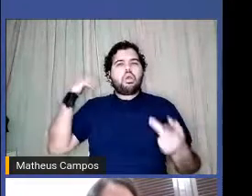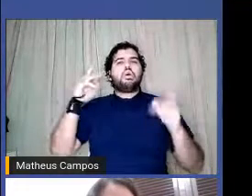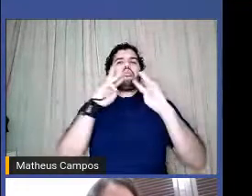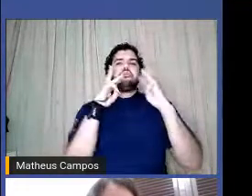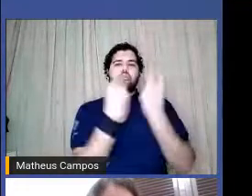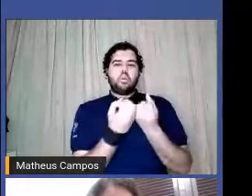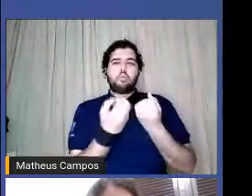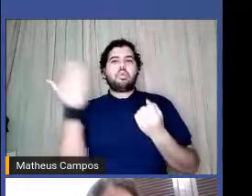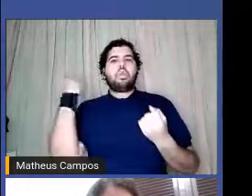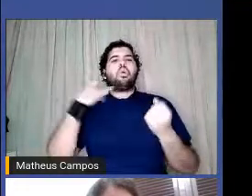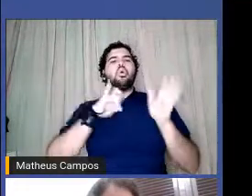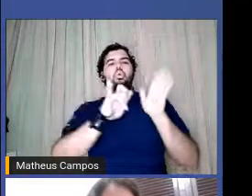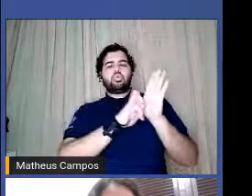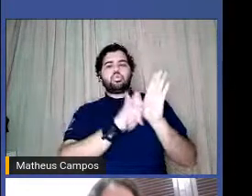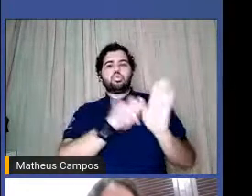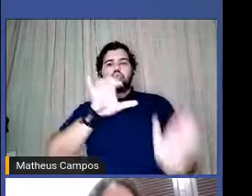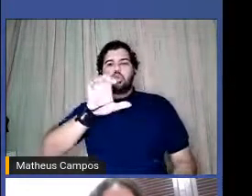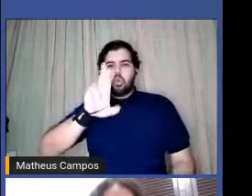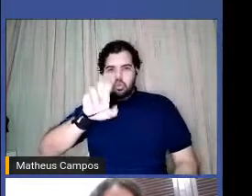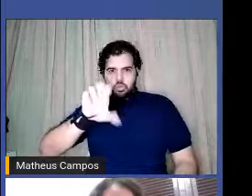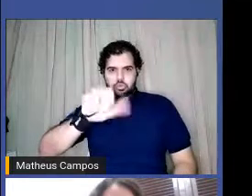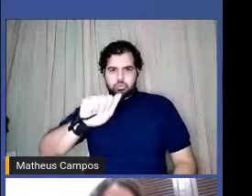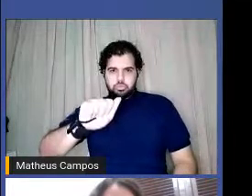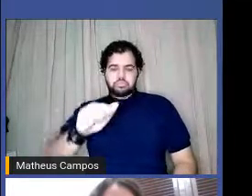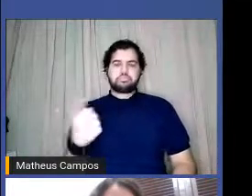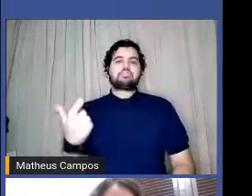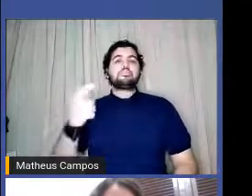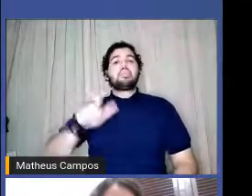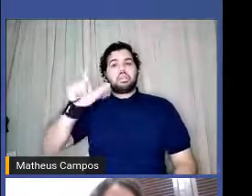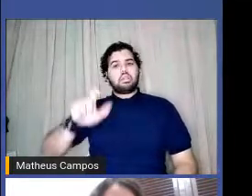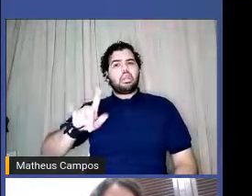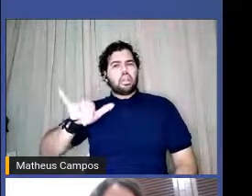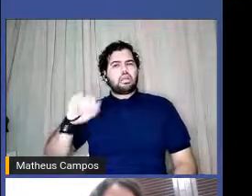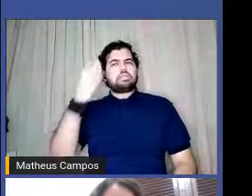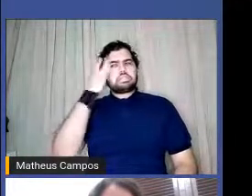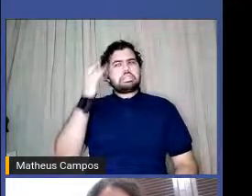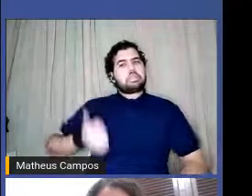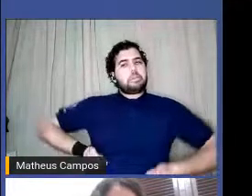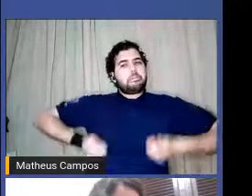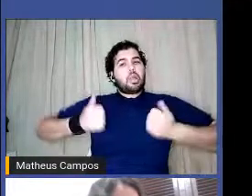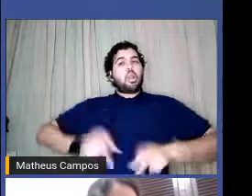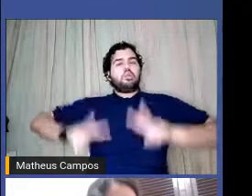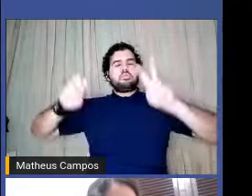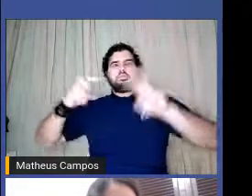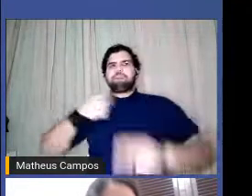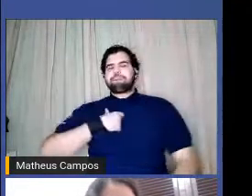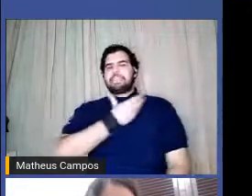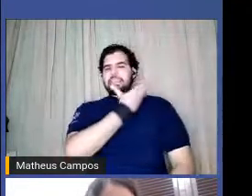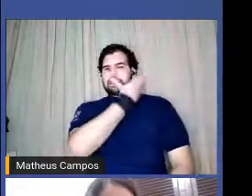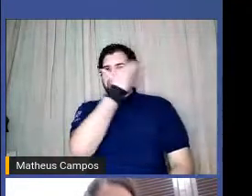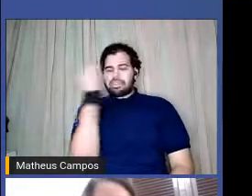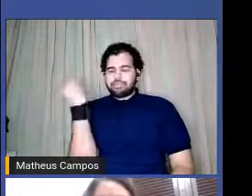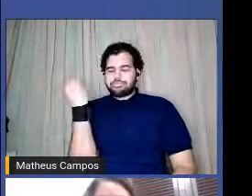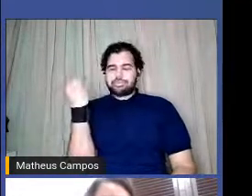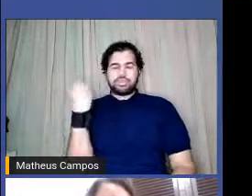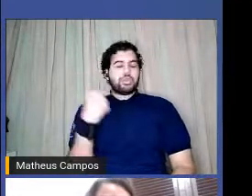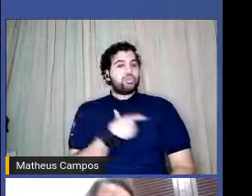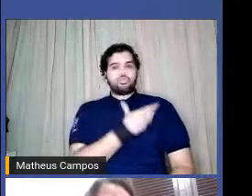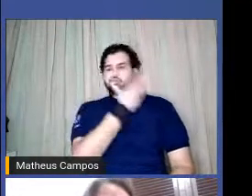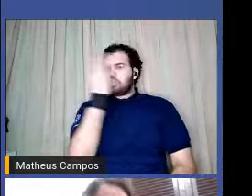edital do Cuca, né, a Laís deve saber um pouco melhor o título, que agora eu esqueci, eu sou péssima com títulos.